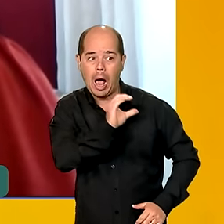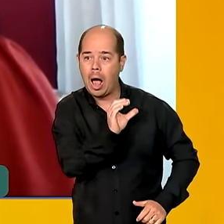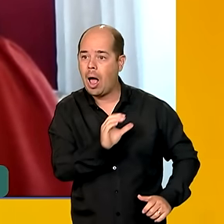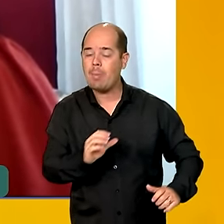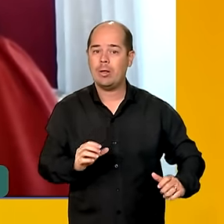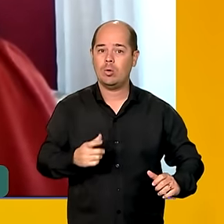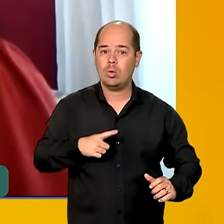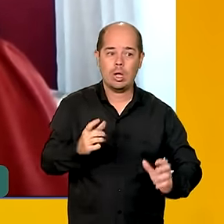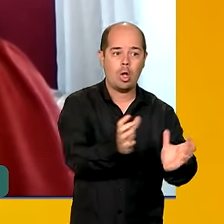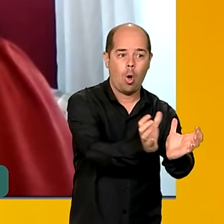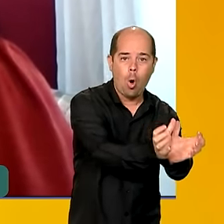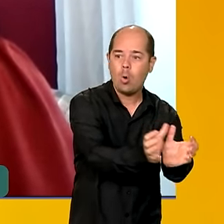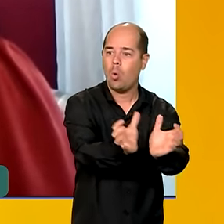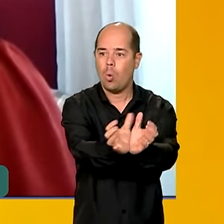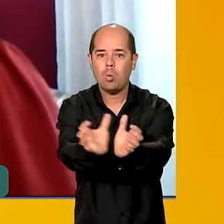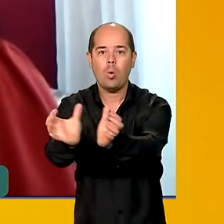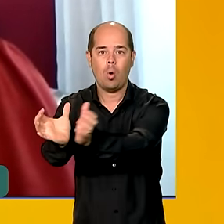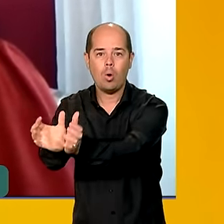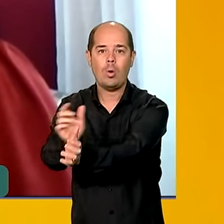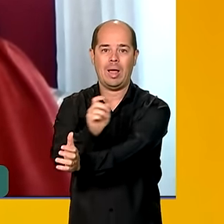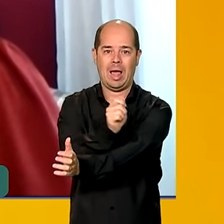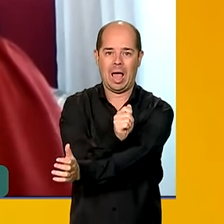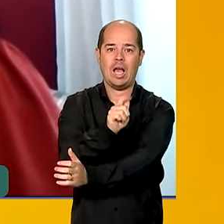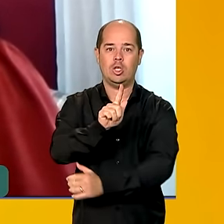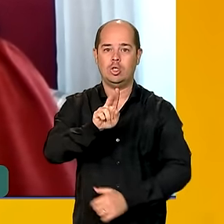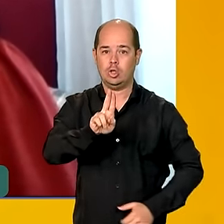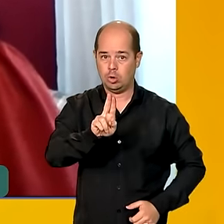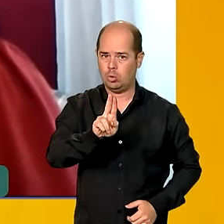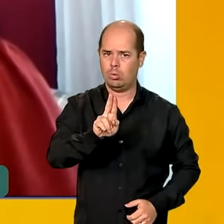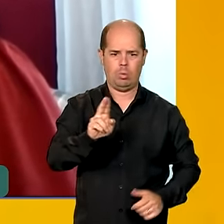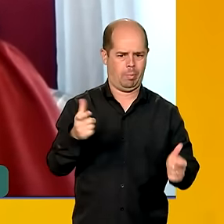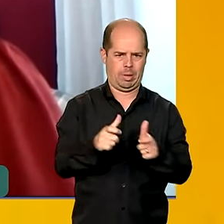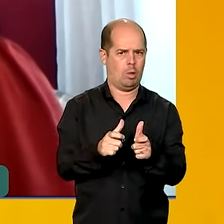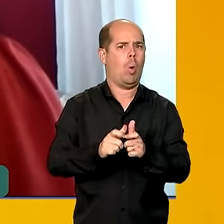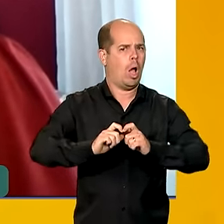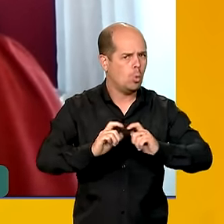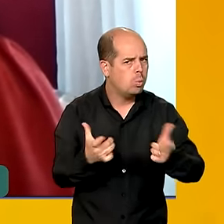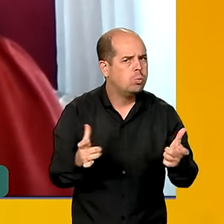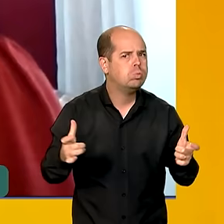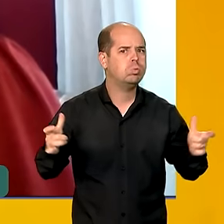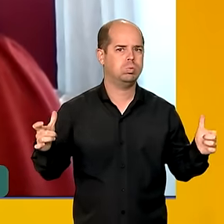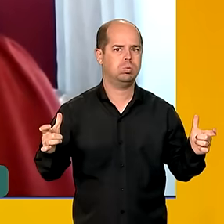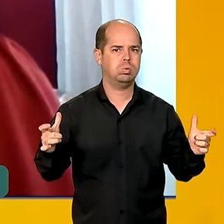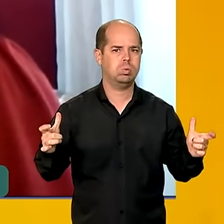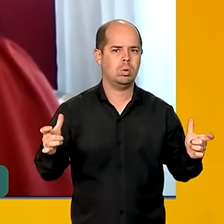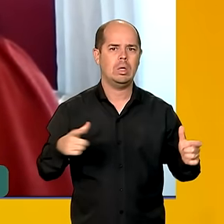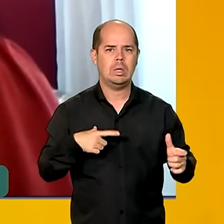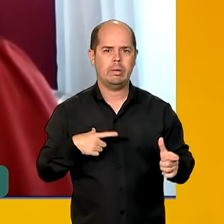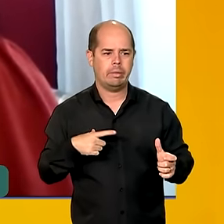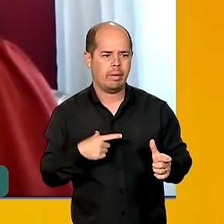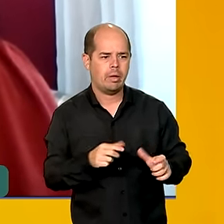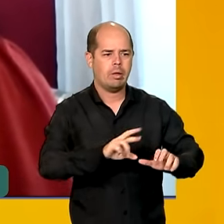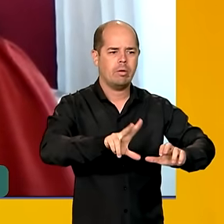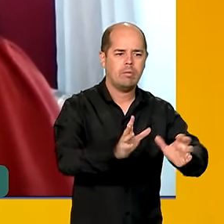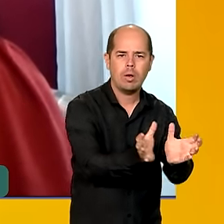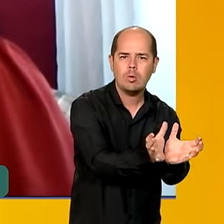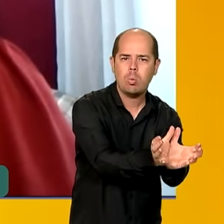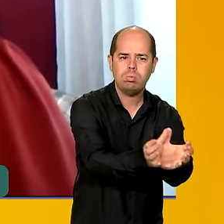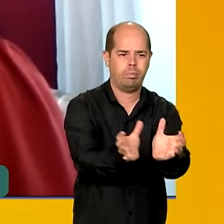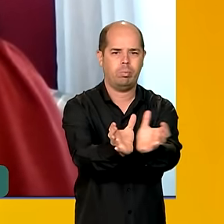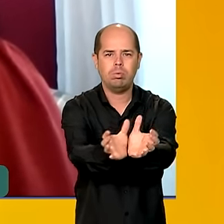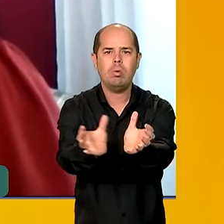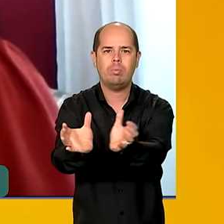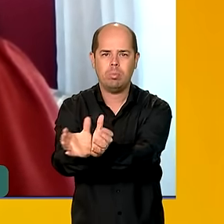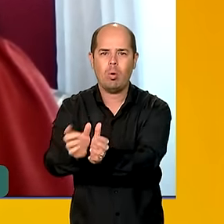os órgãos da AGU, que não é uma instituição pequena, é uma instituição bastante grande, tem inúmeros órgãos de direção superior, só que no